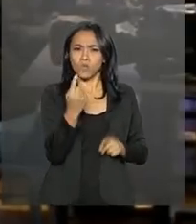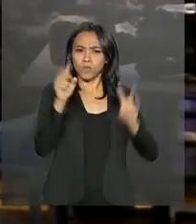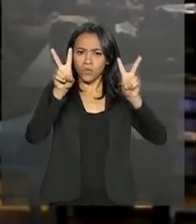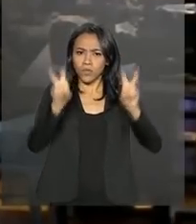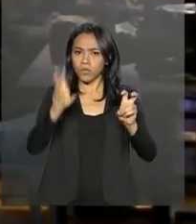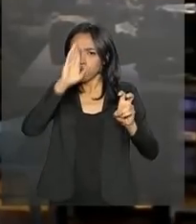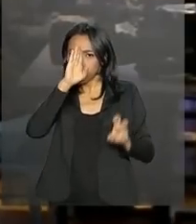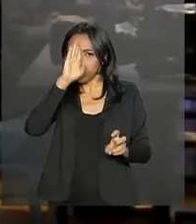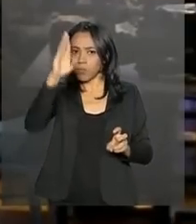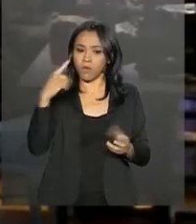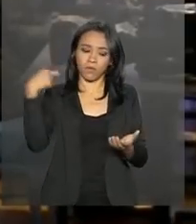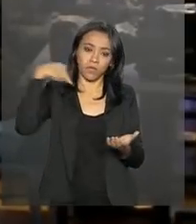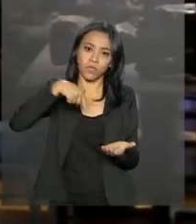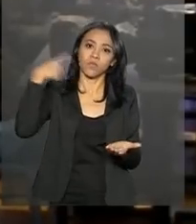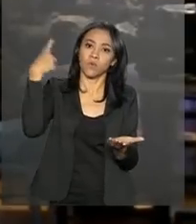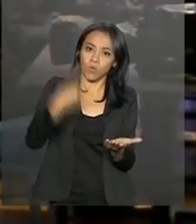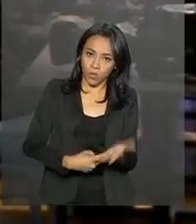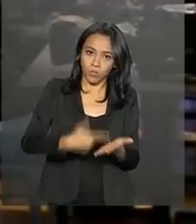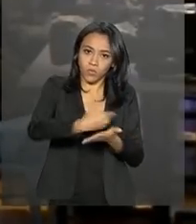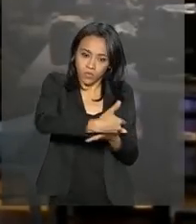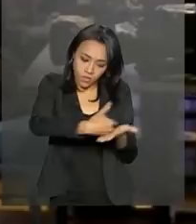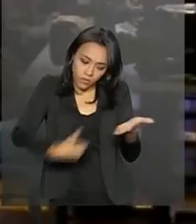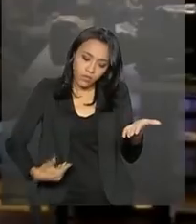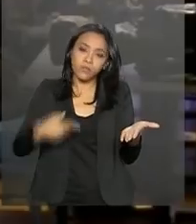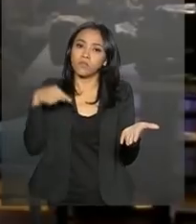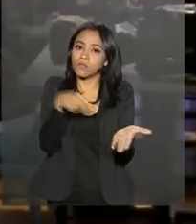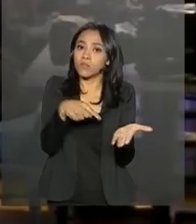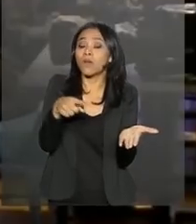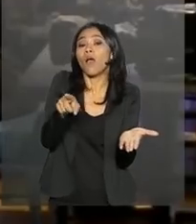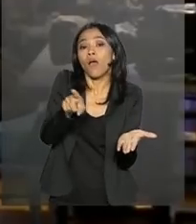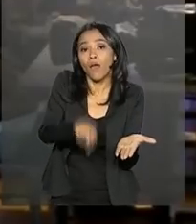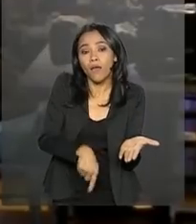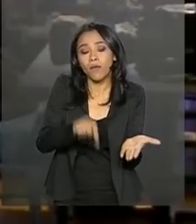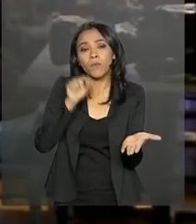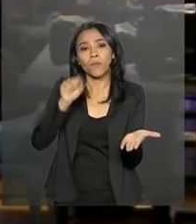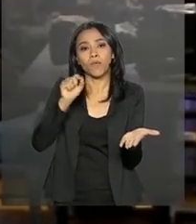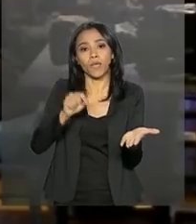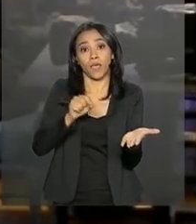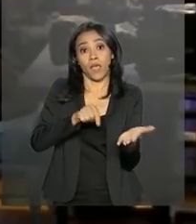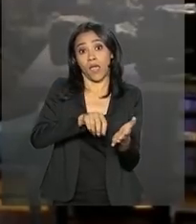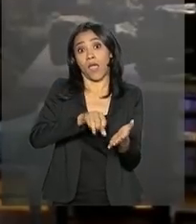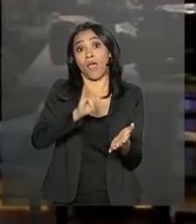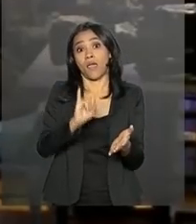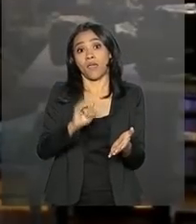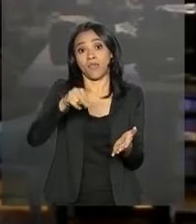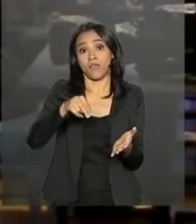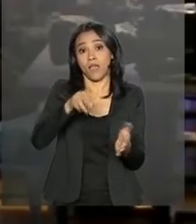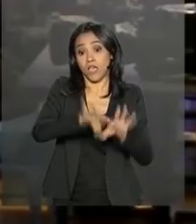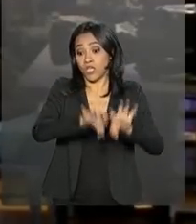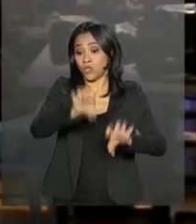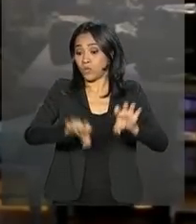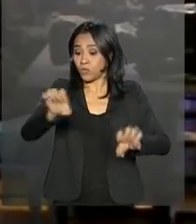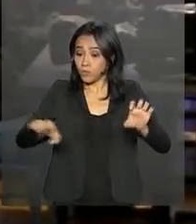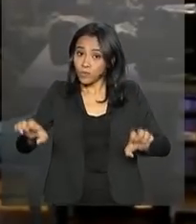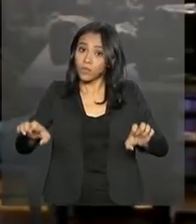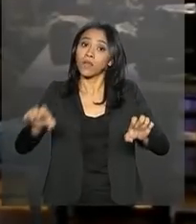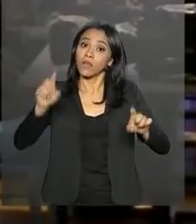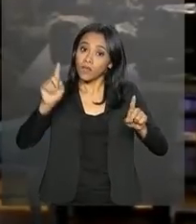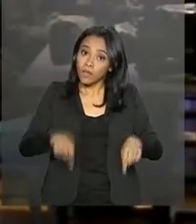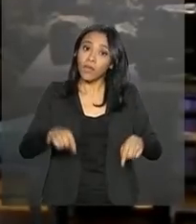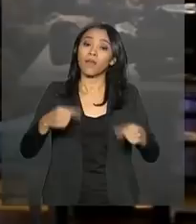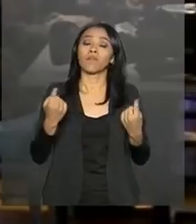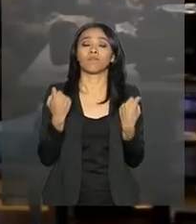Agenda para o Desenvolvimento Econômico e Sustentável foi a infraestrutura. O assunto também foi um dos